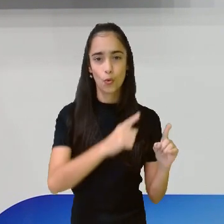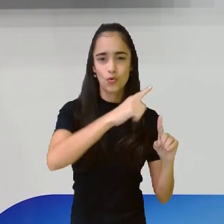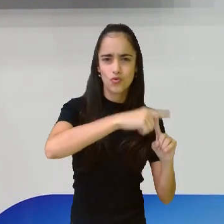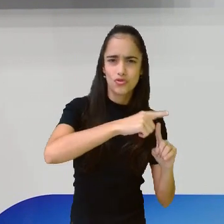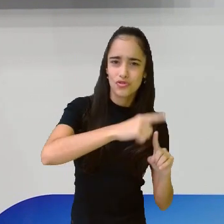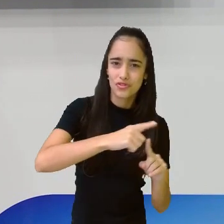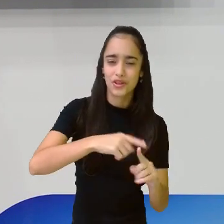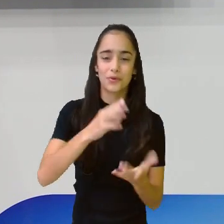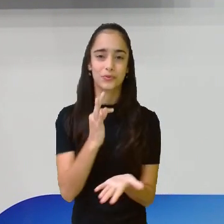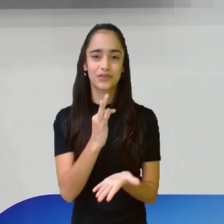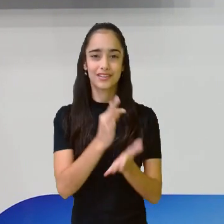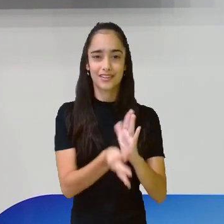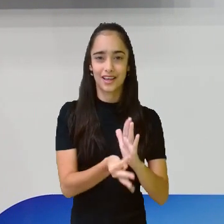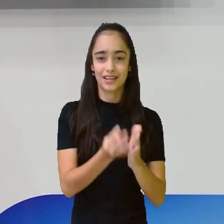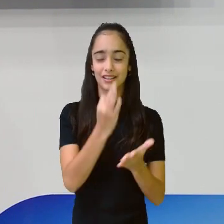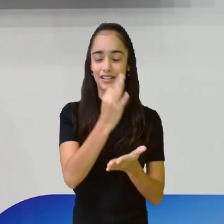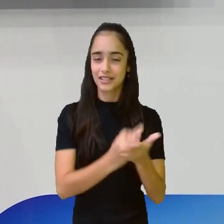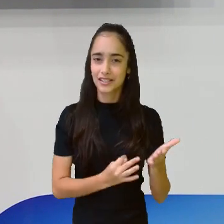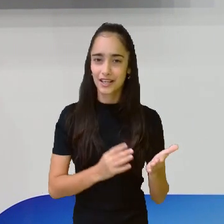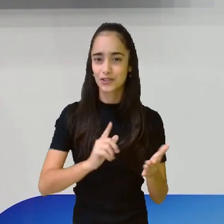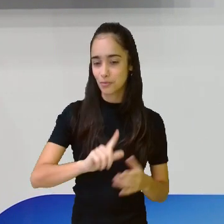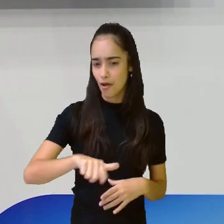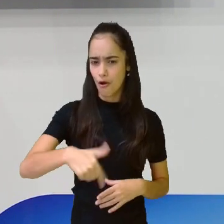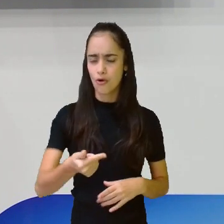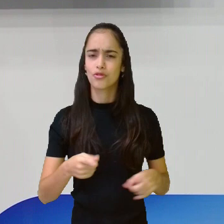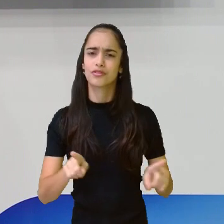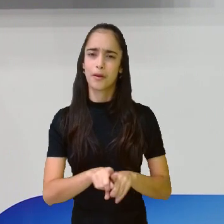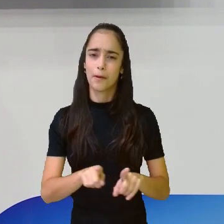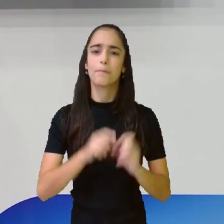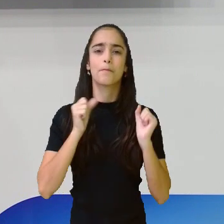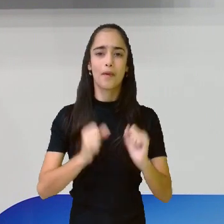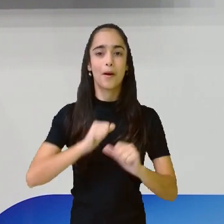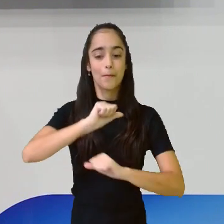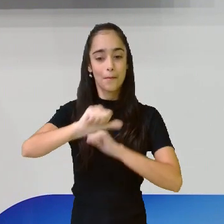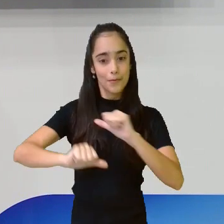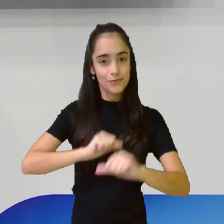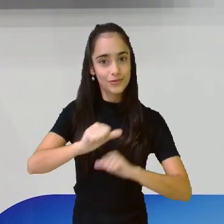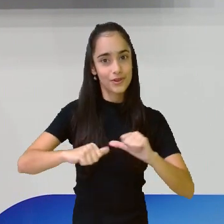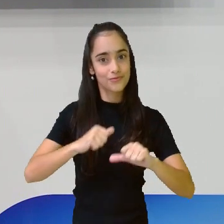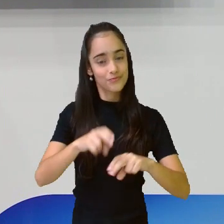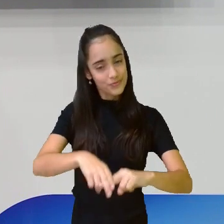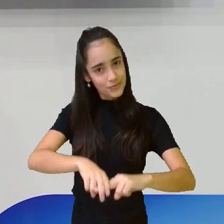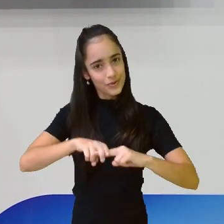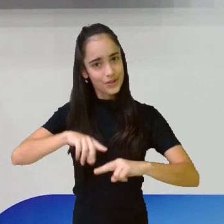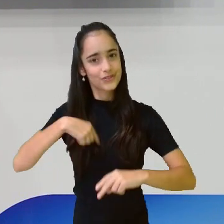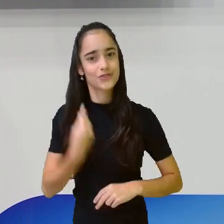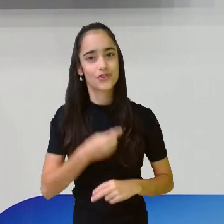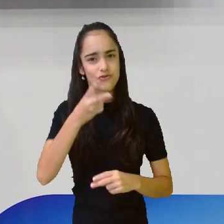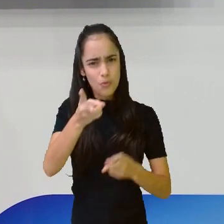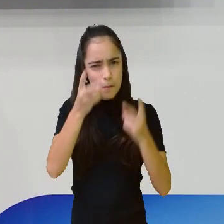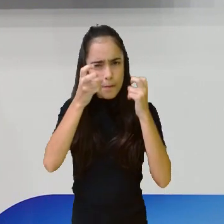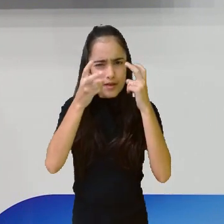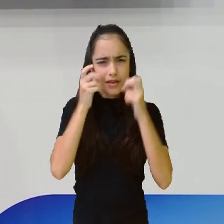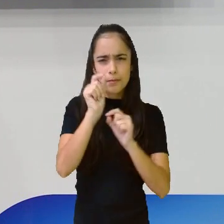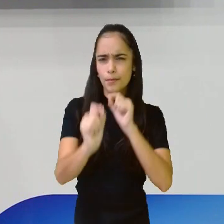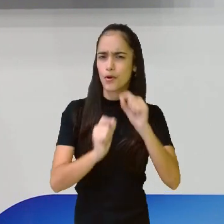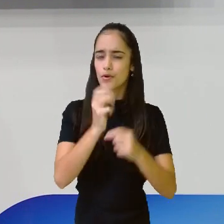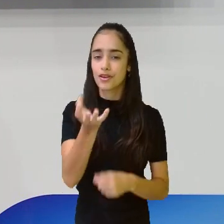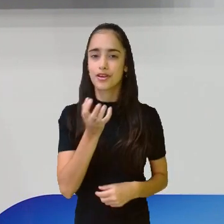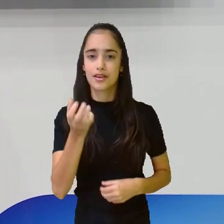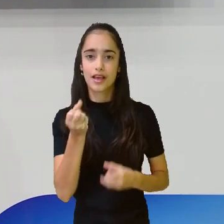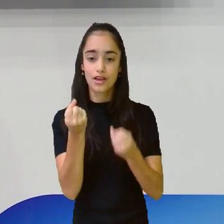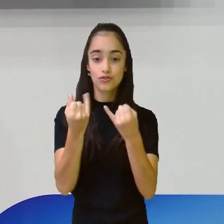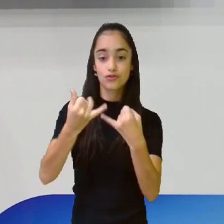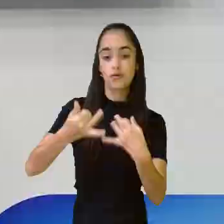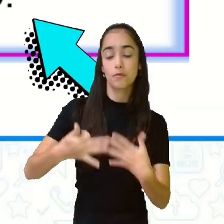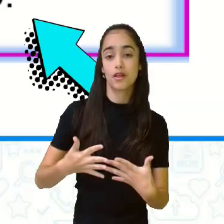texto para o outro, muda. É por isso que a gente identifica aí o que é que ele quer dizer, qual é